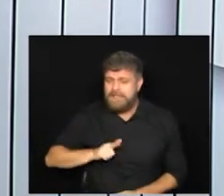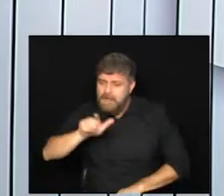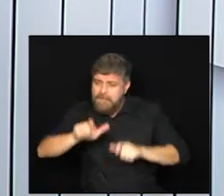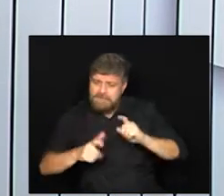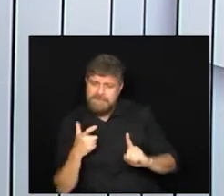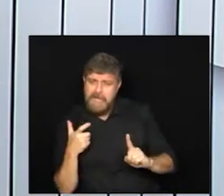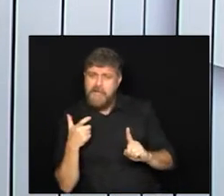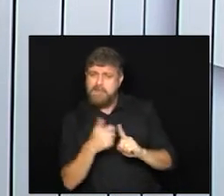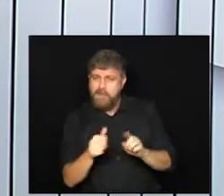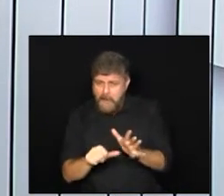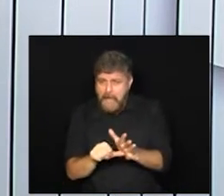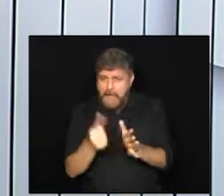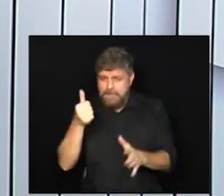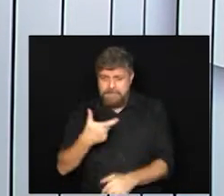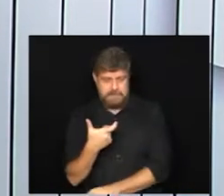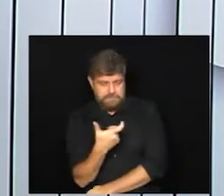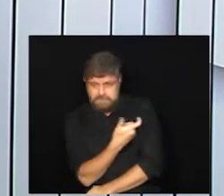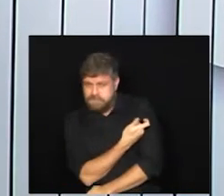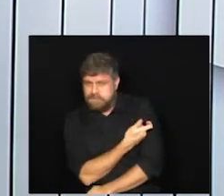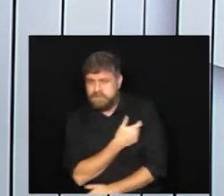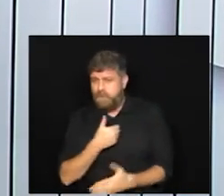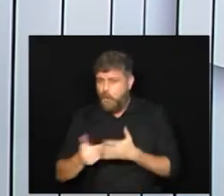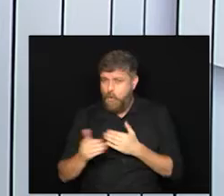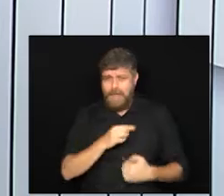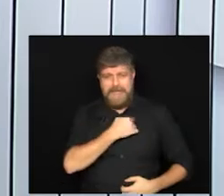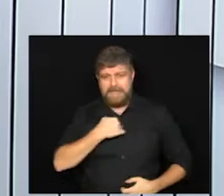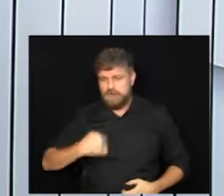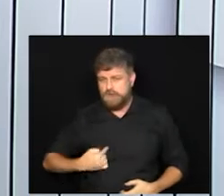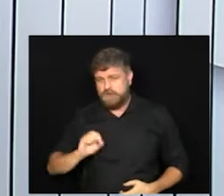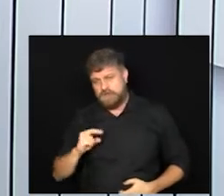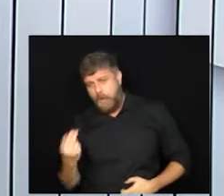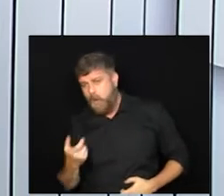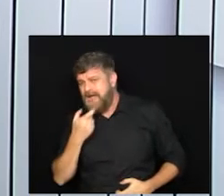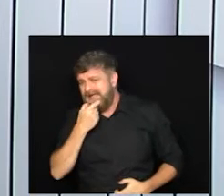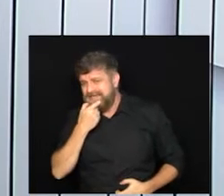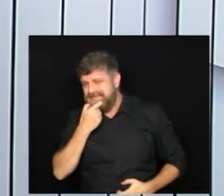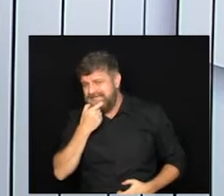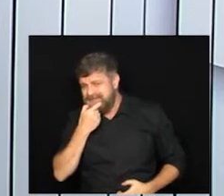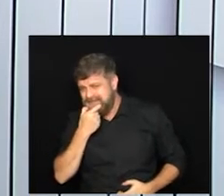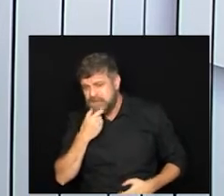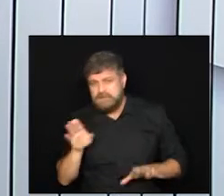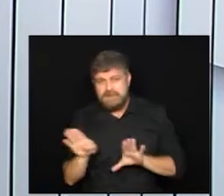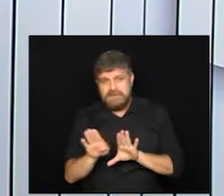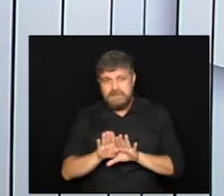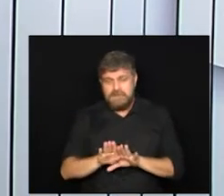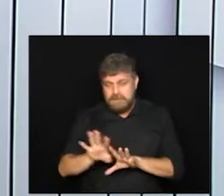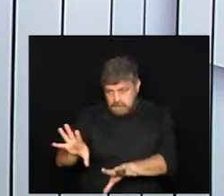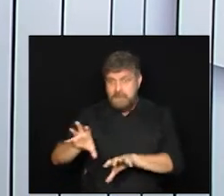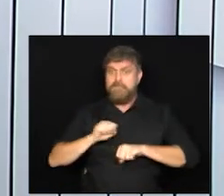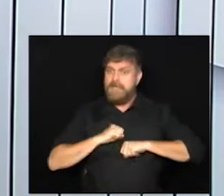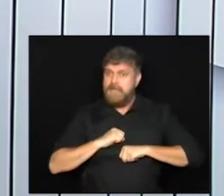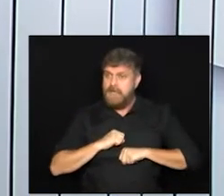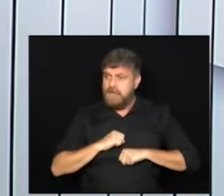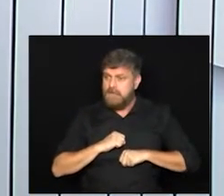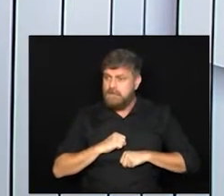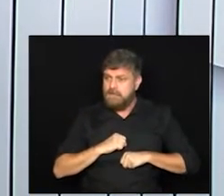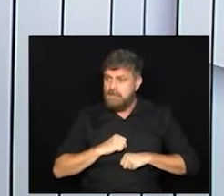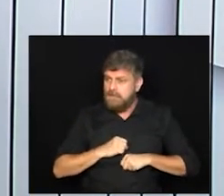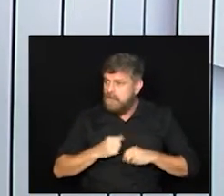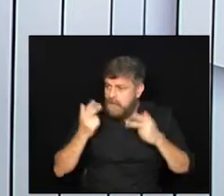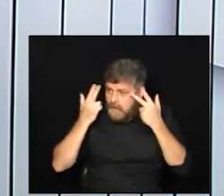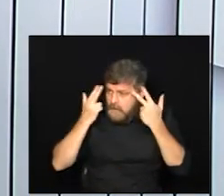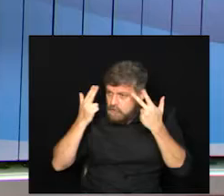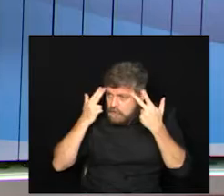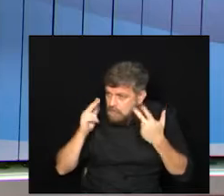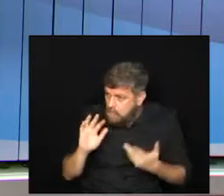a primeira dose da vacina seja ela a Coronavac ou a da Oxford e contraíram a doença isso é normal